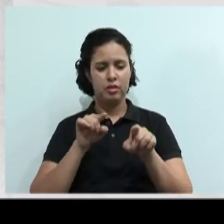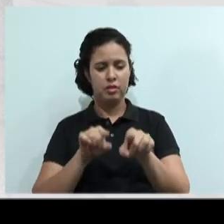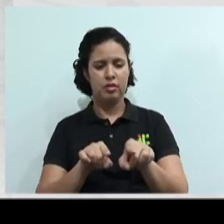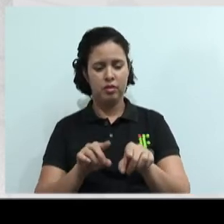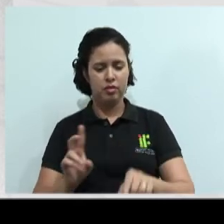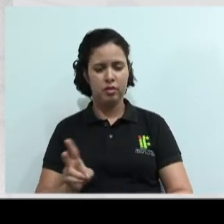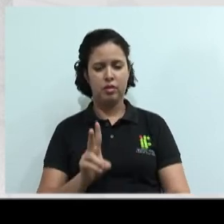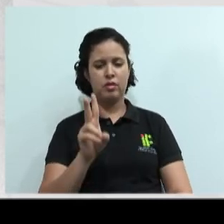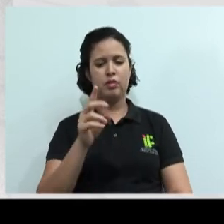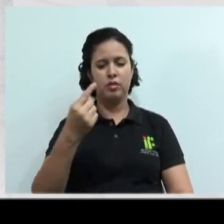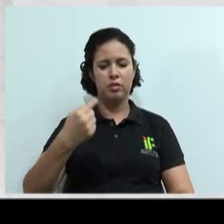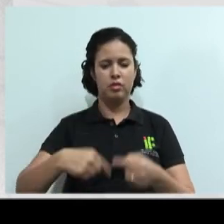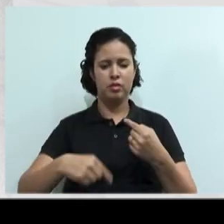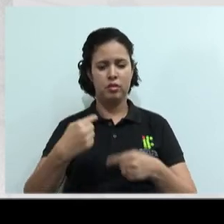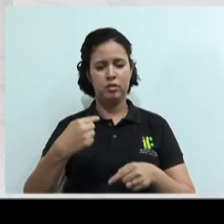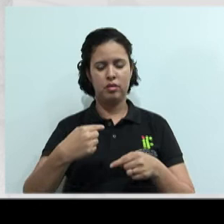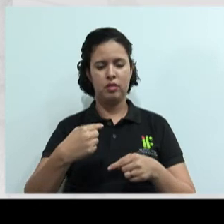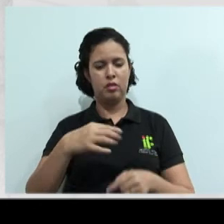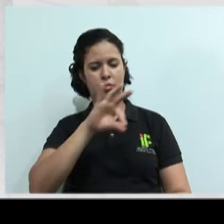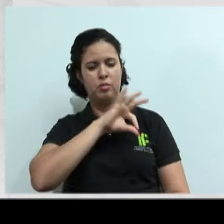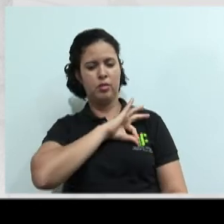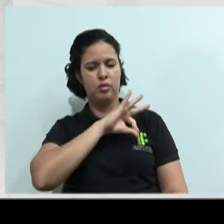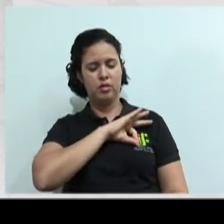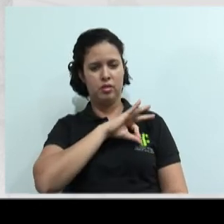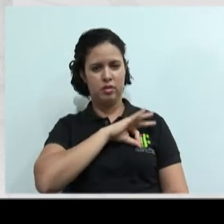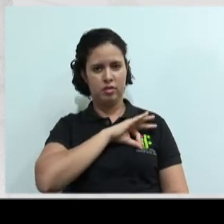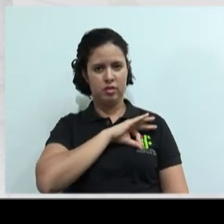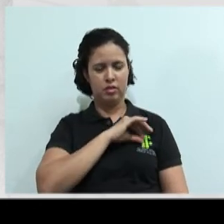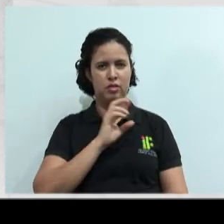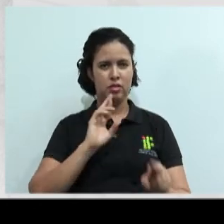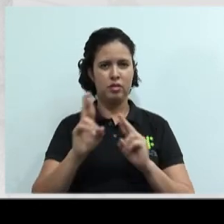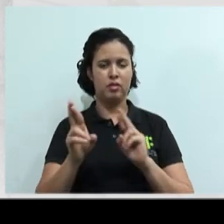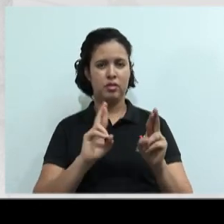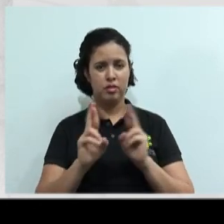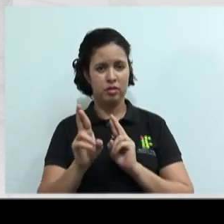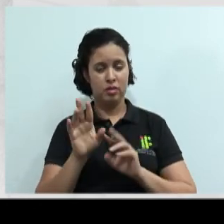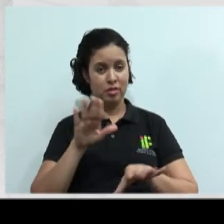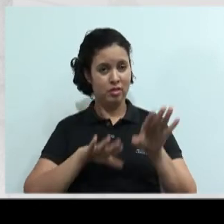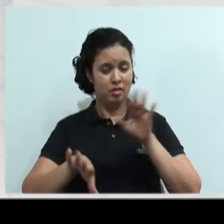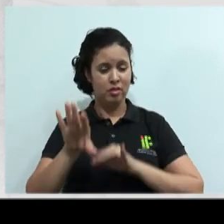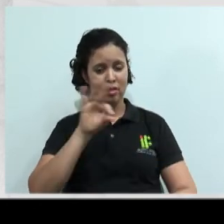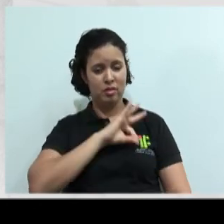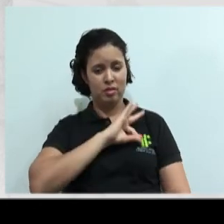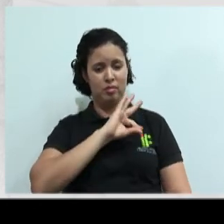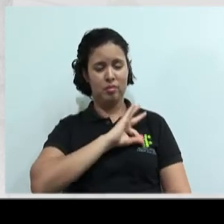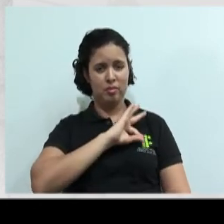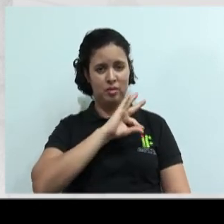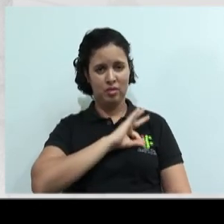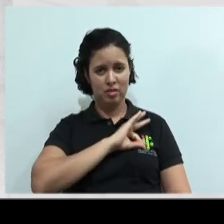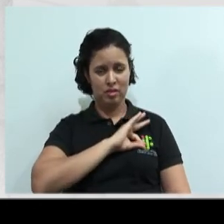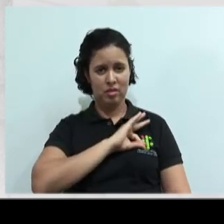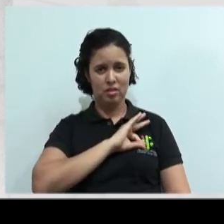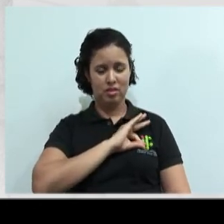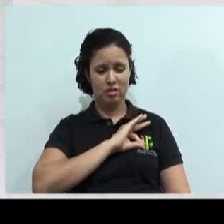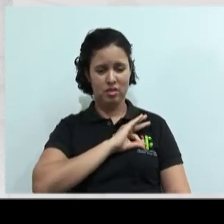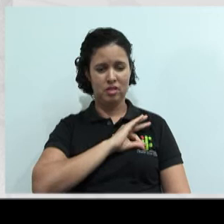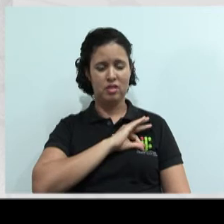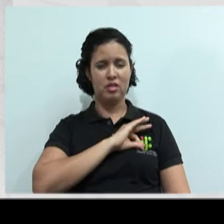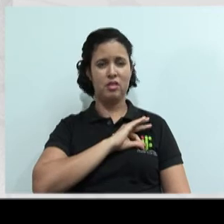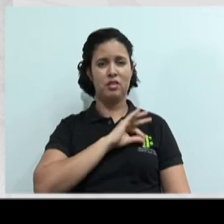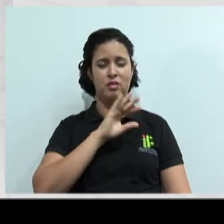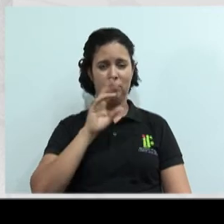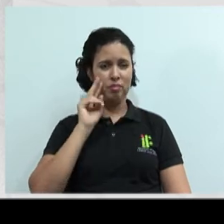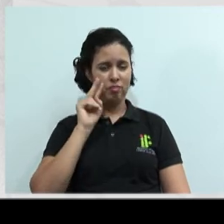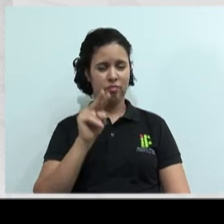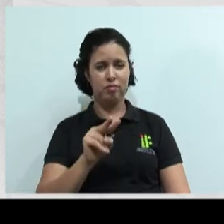valores, polícias de relacionamento. Meu amigo, cuidado com a polícia aí, se você leu política, né? Presta bem atenção